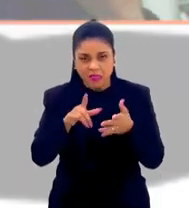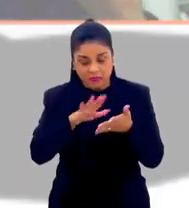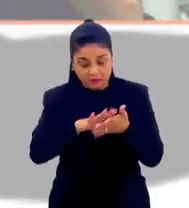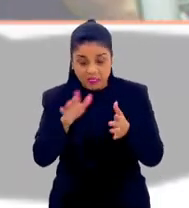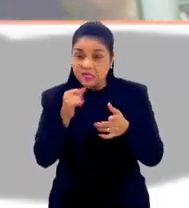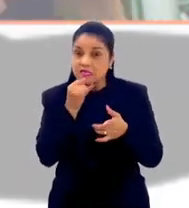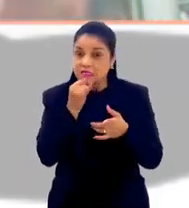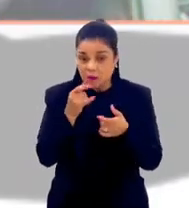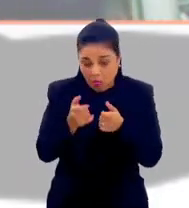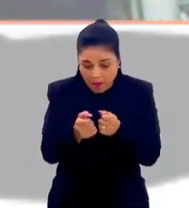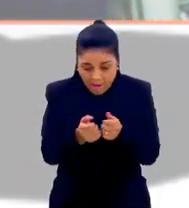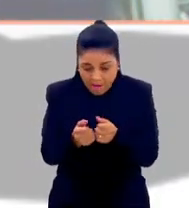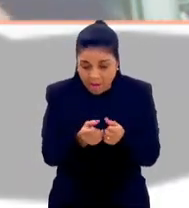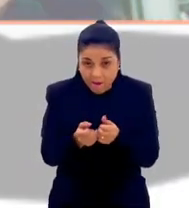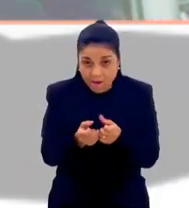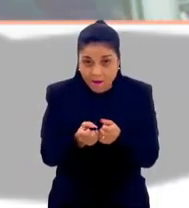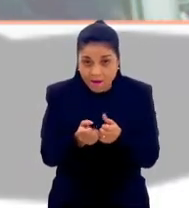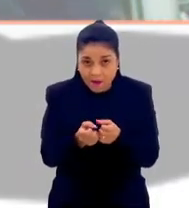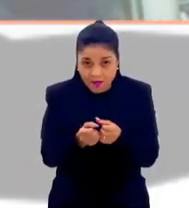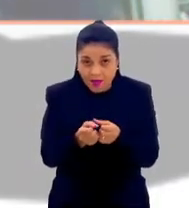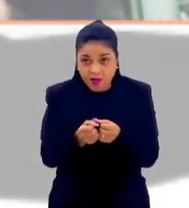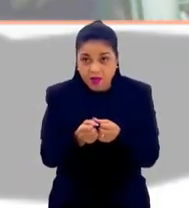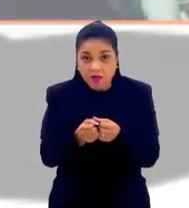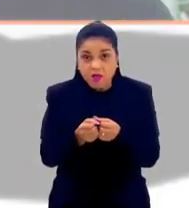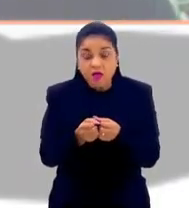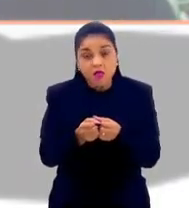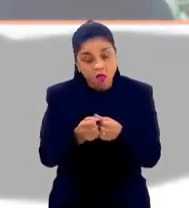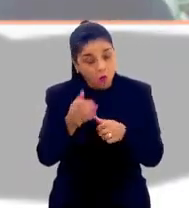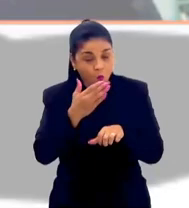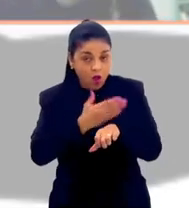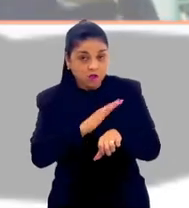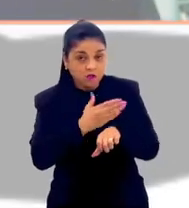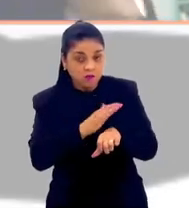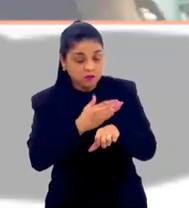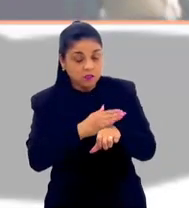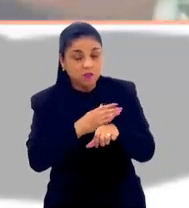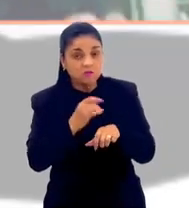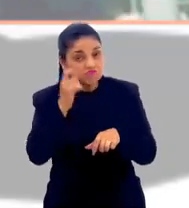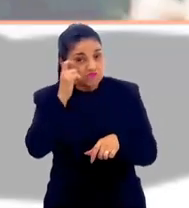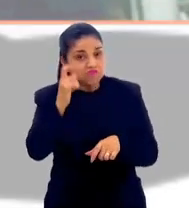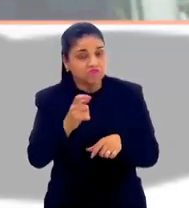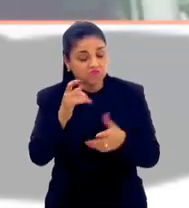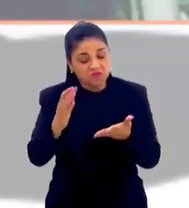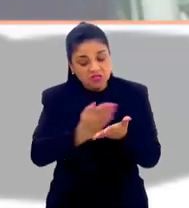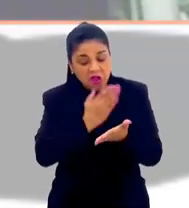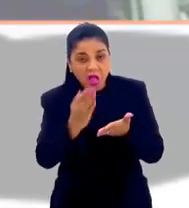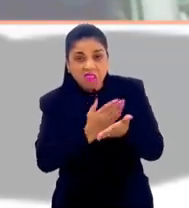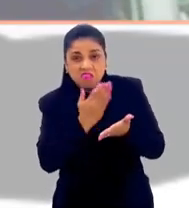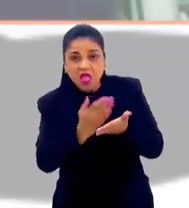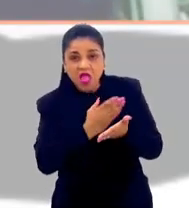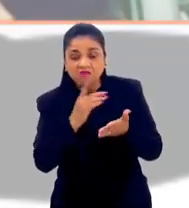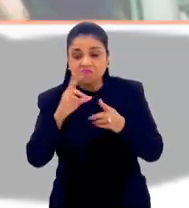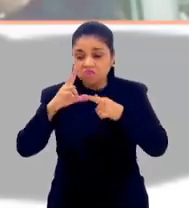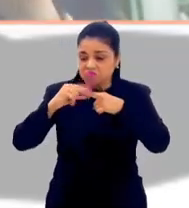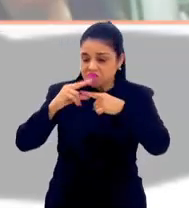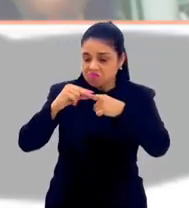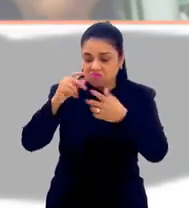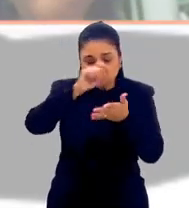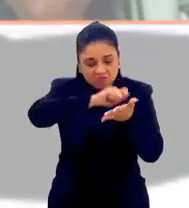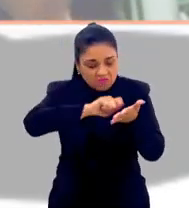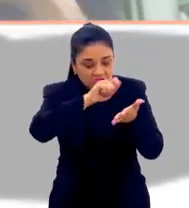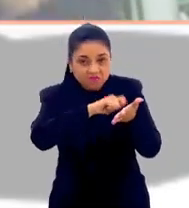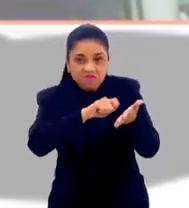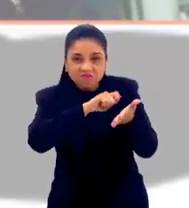tempo todo, só com um polegar, mas esse é um exercício interessante. Pega um caderno mesmo, pega um caderno, pega uma caneta,